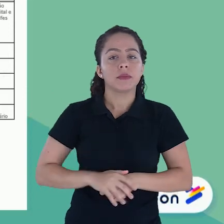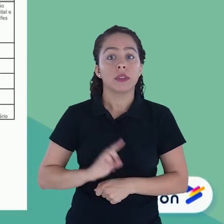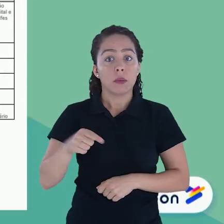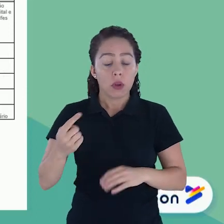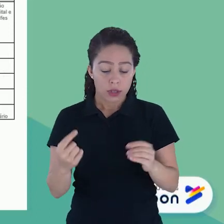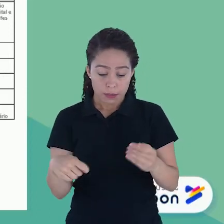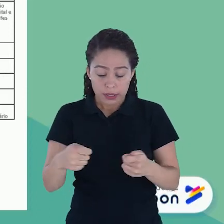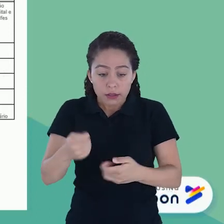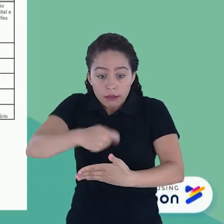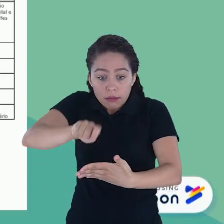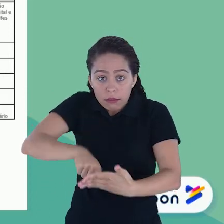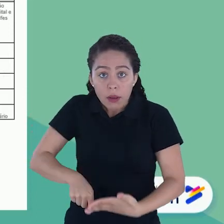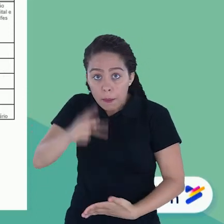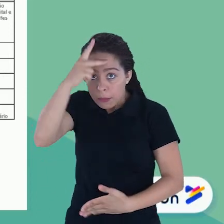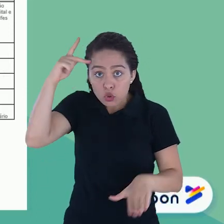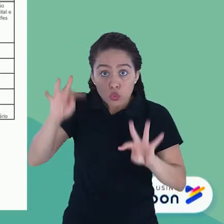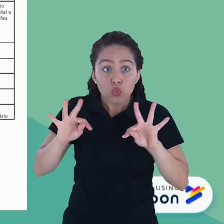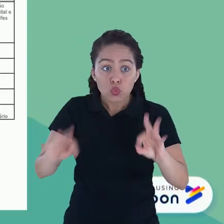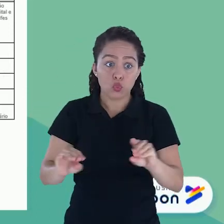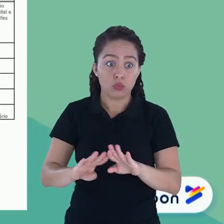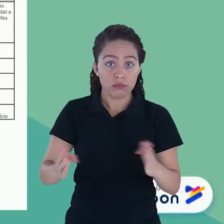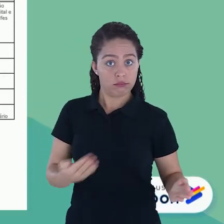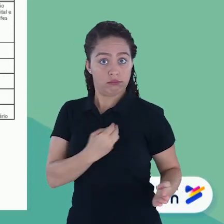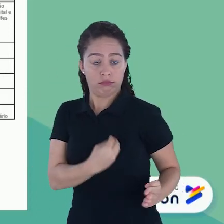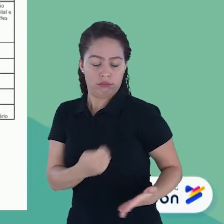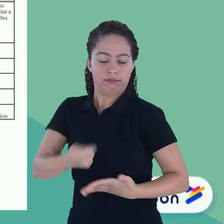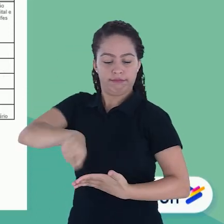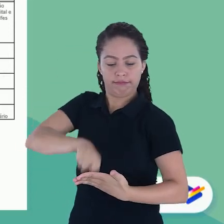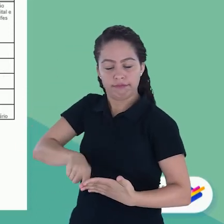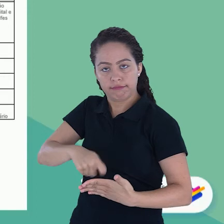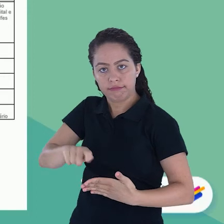E abaixo, as assinaturas de todos os membros